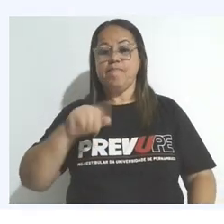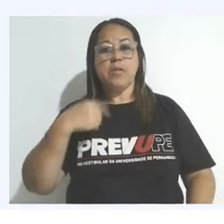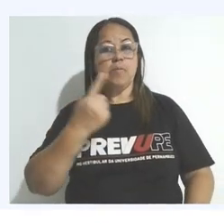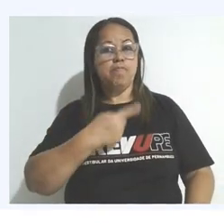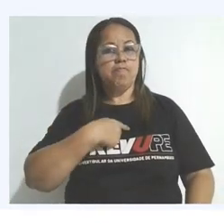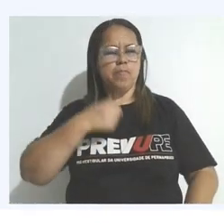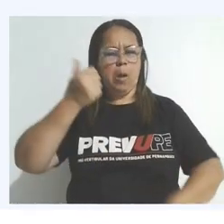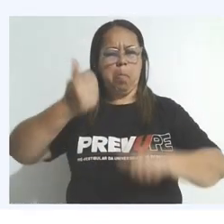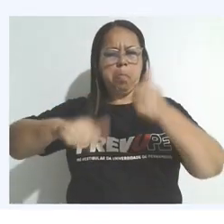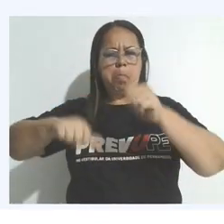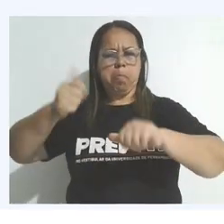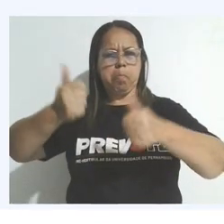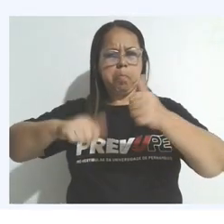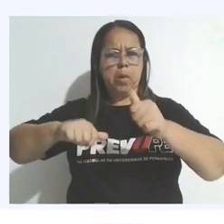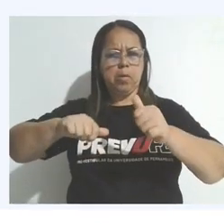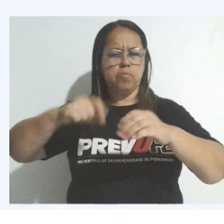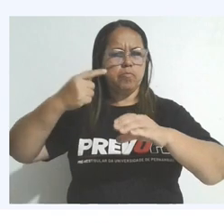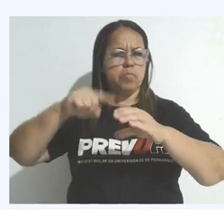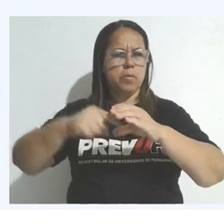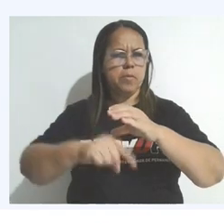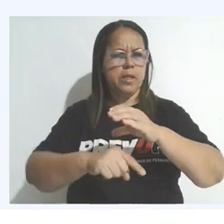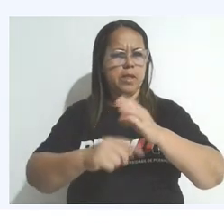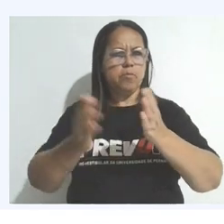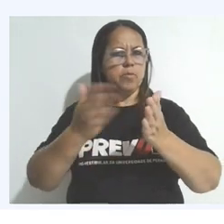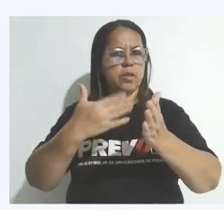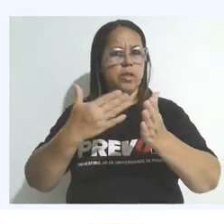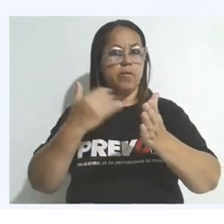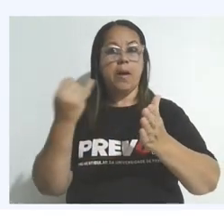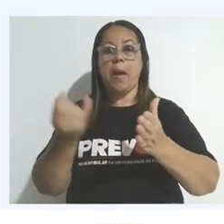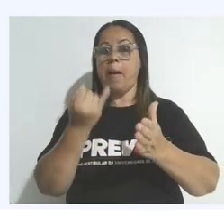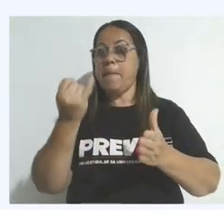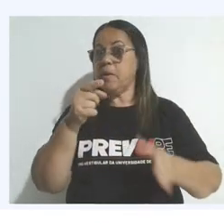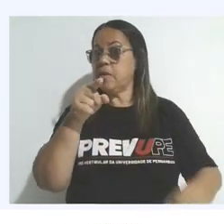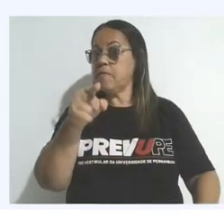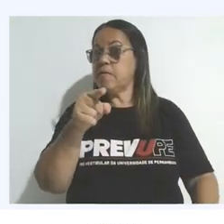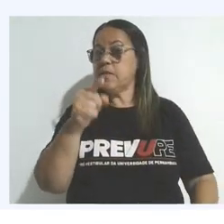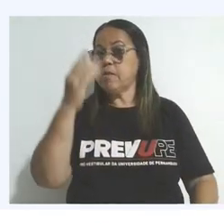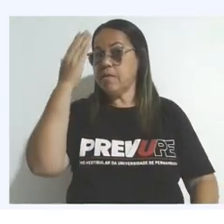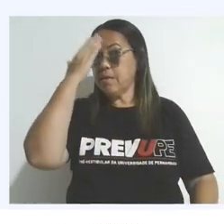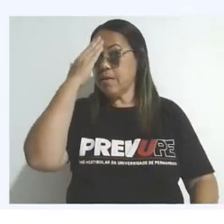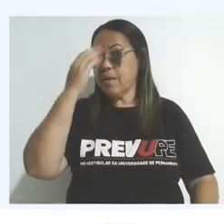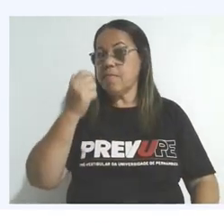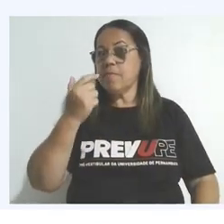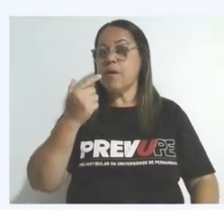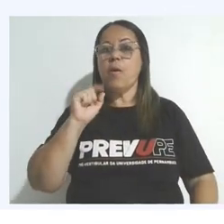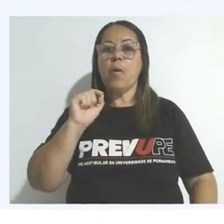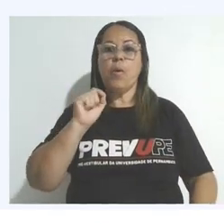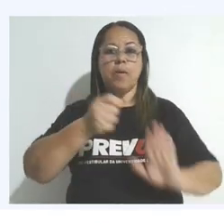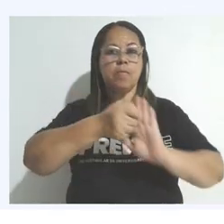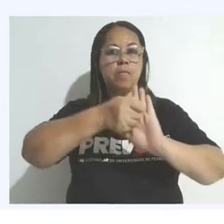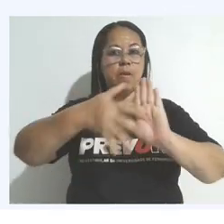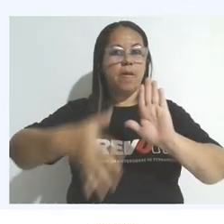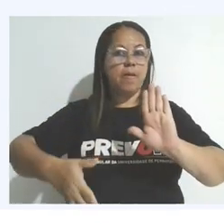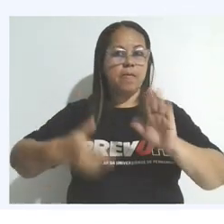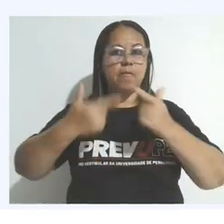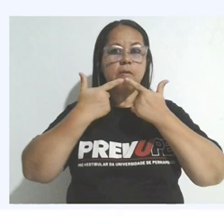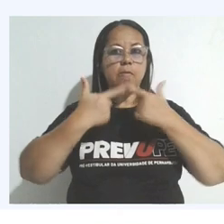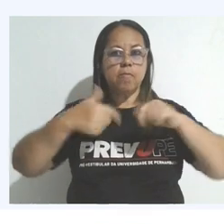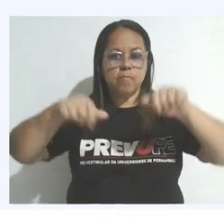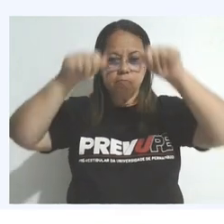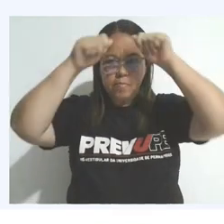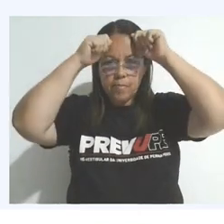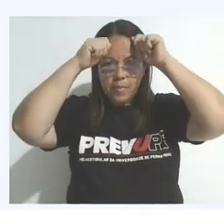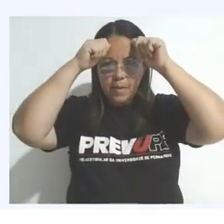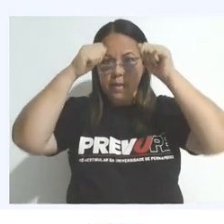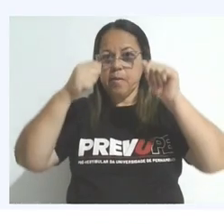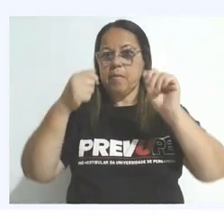aprofundada das obras, é fundamental que você domine as figuras de linguagem, como metáfora, metonímia